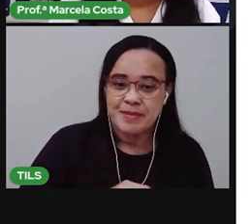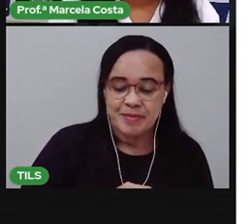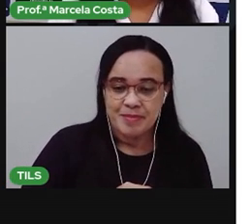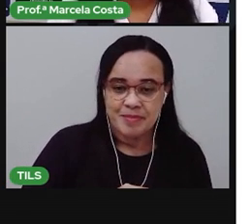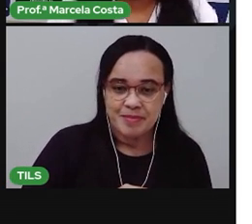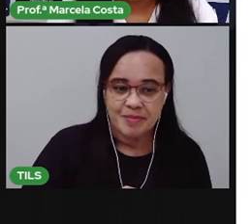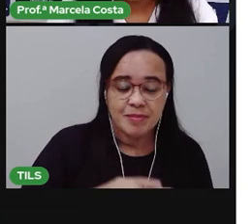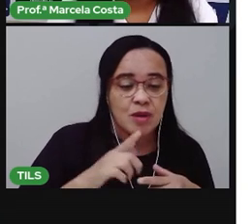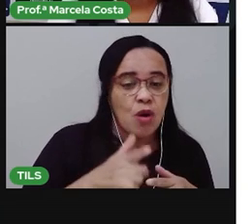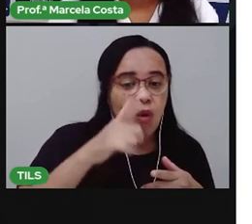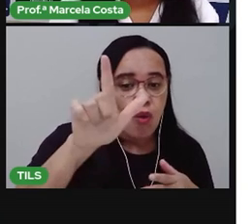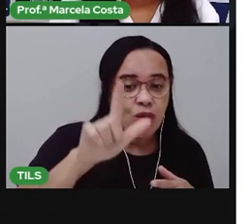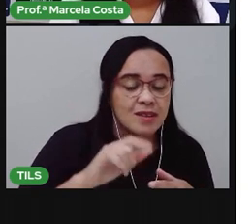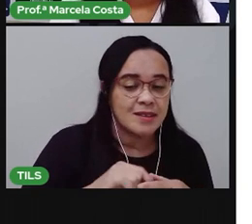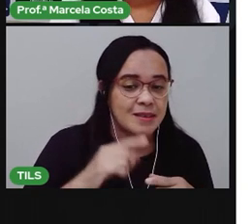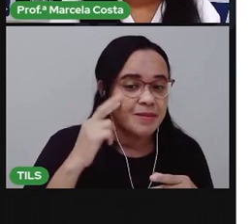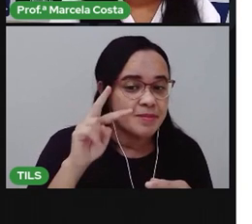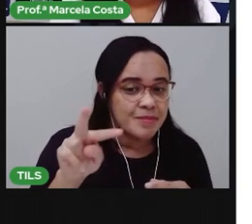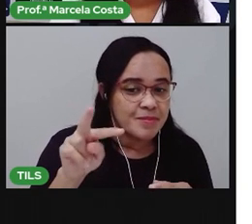Outra ação.